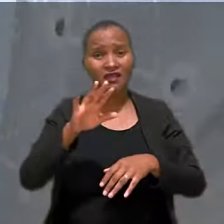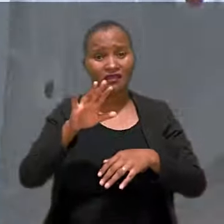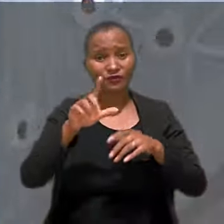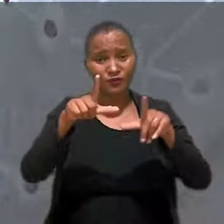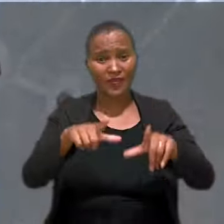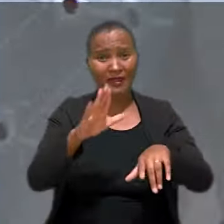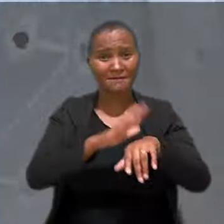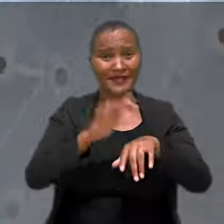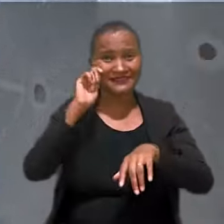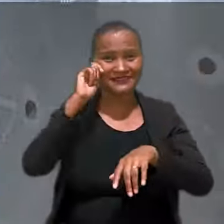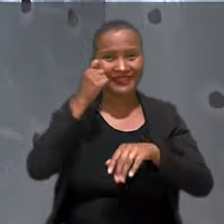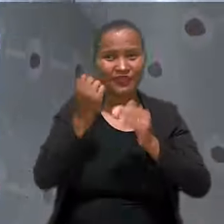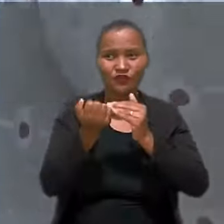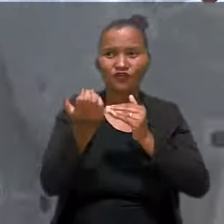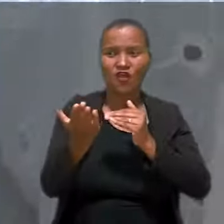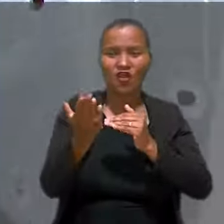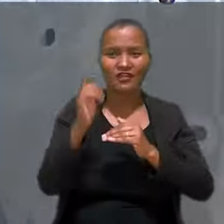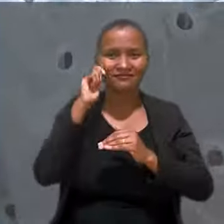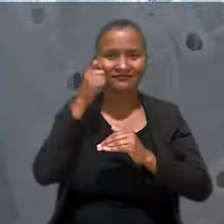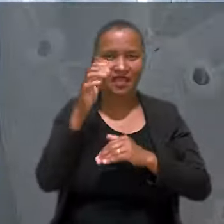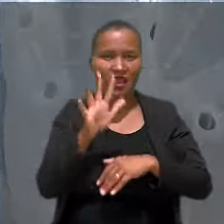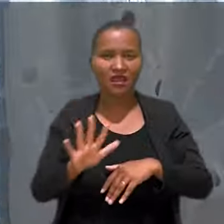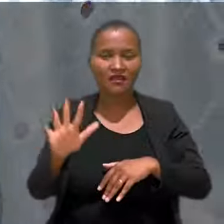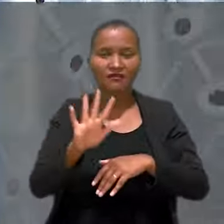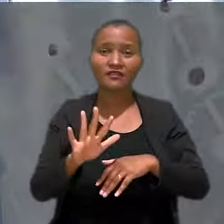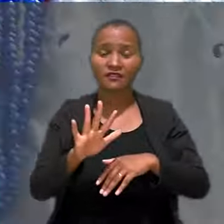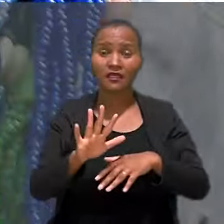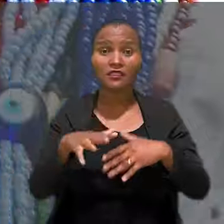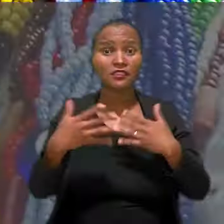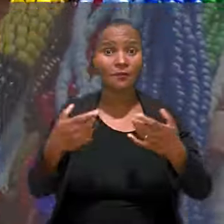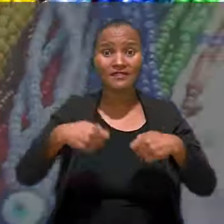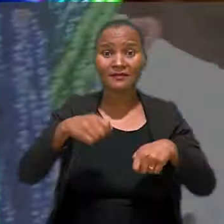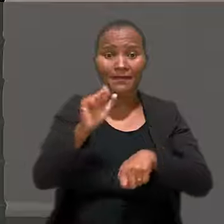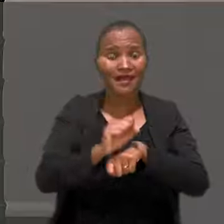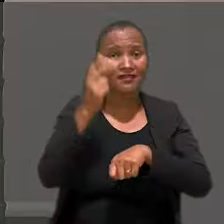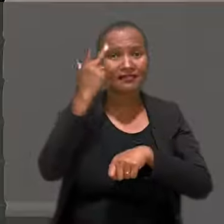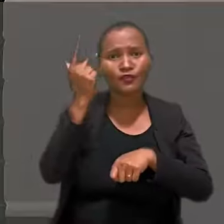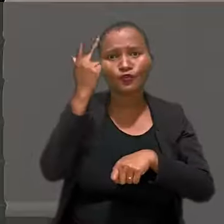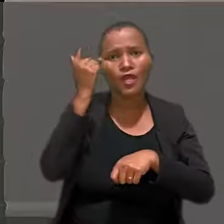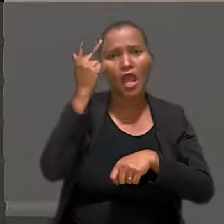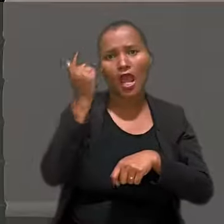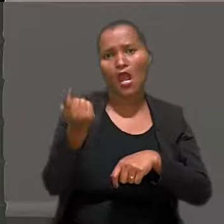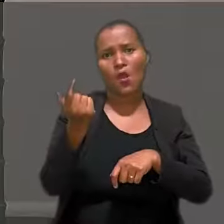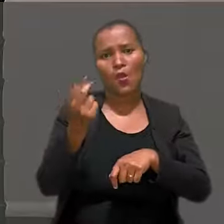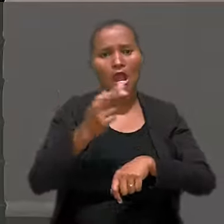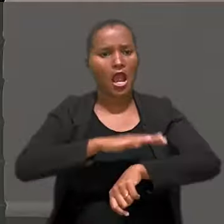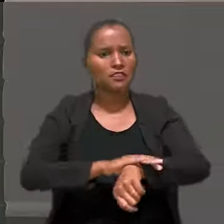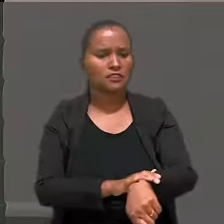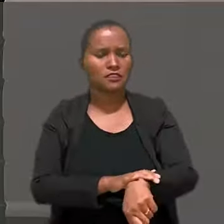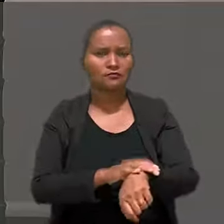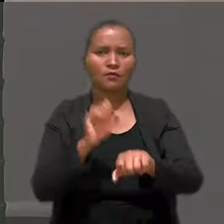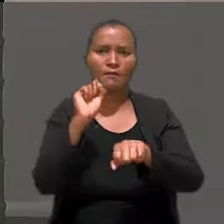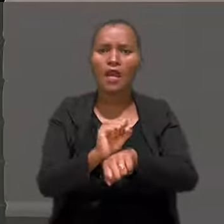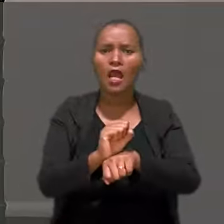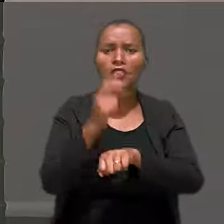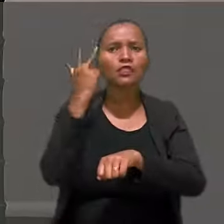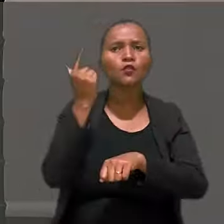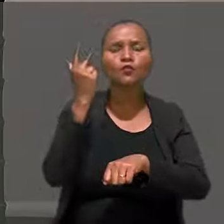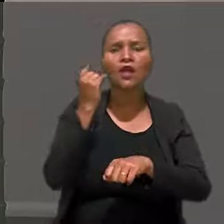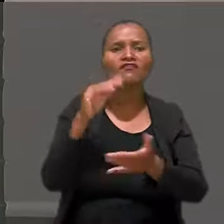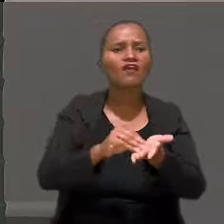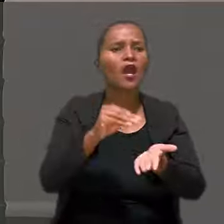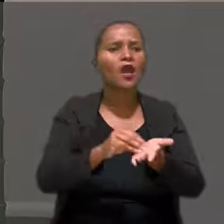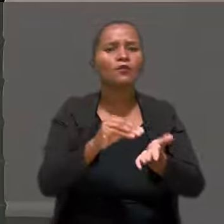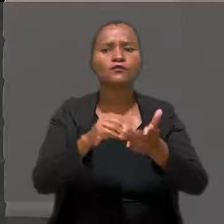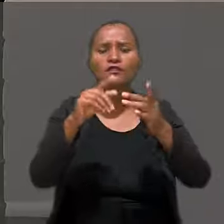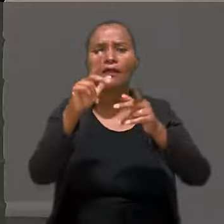Então, nós precisamos parar de naturalizar o racismo, parar de naturalizar a ausência de pessoas